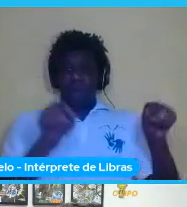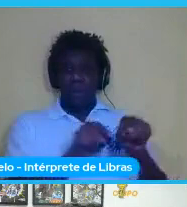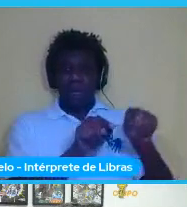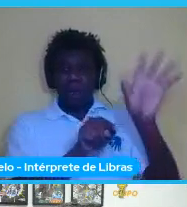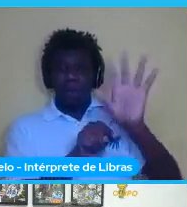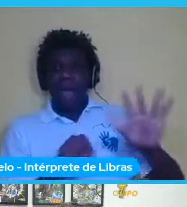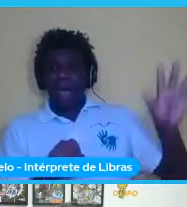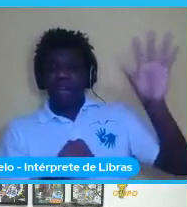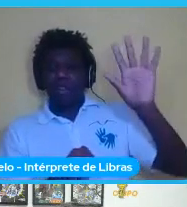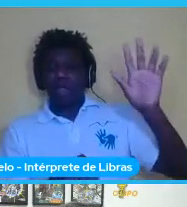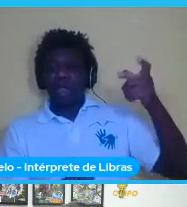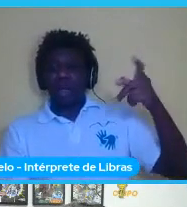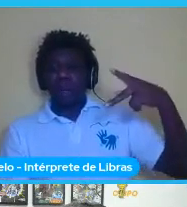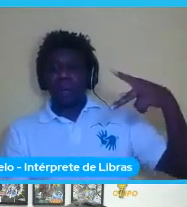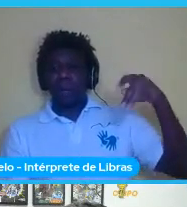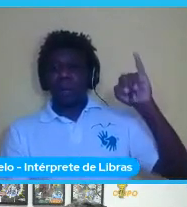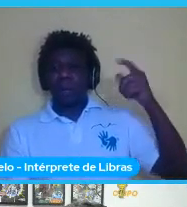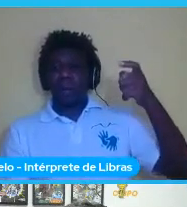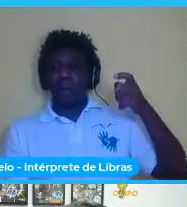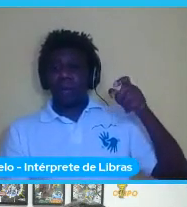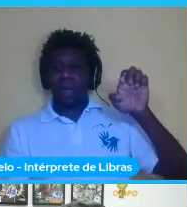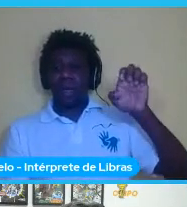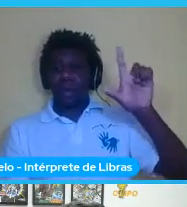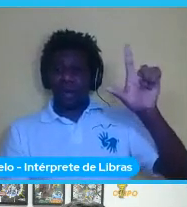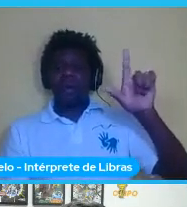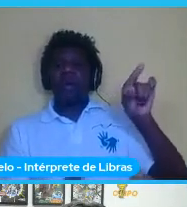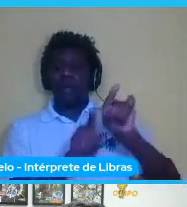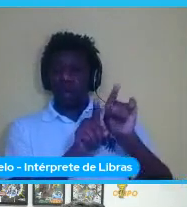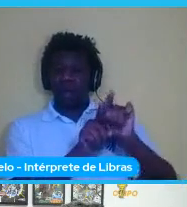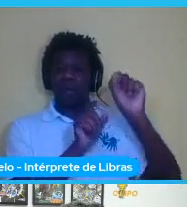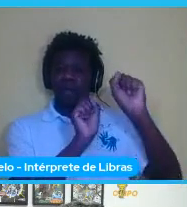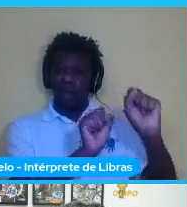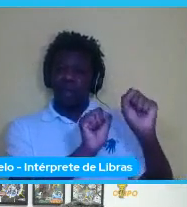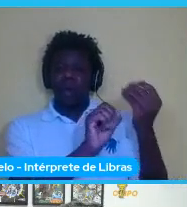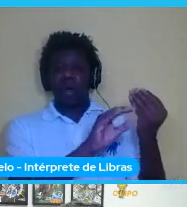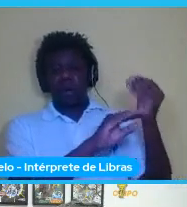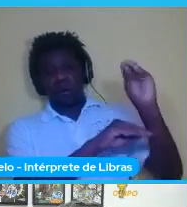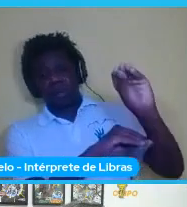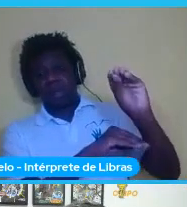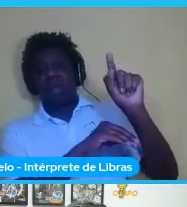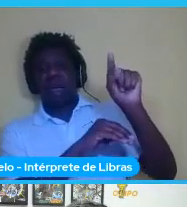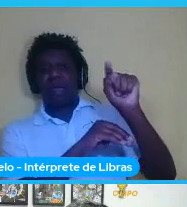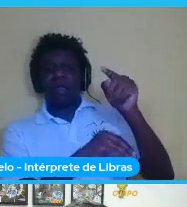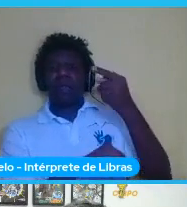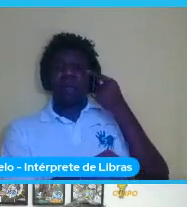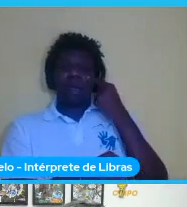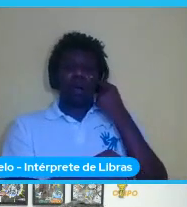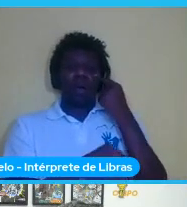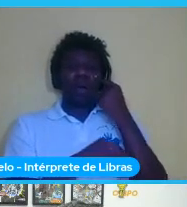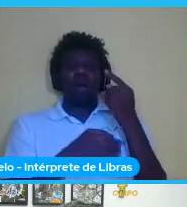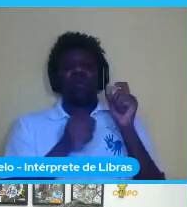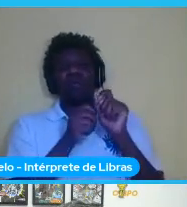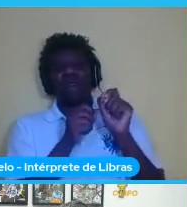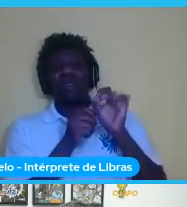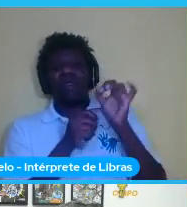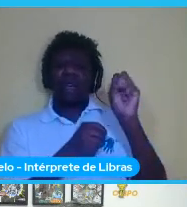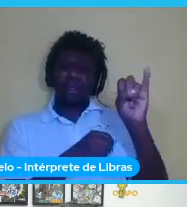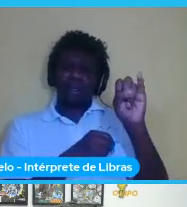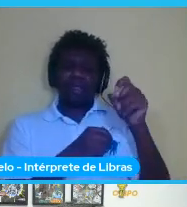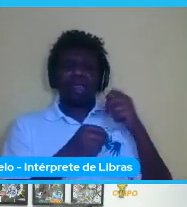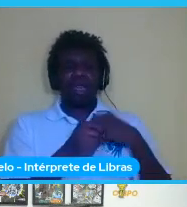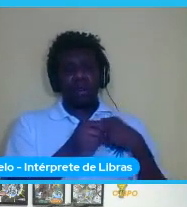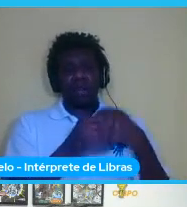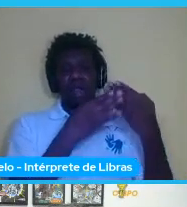e aí você pode aplicar esses filtros para saber como é que eles funcionam então essa imagem aplicada a um